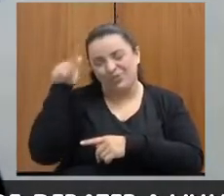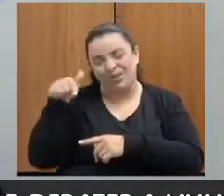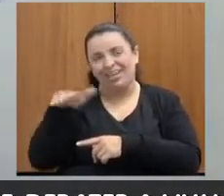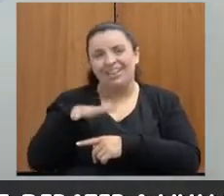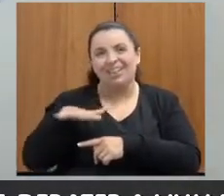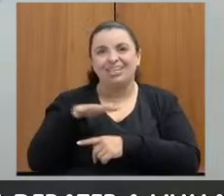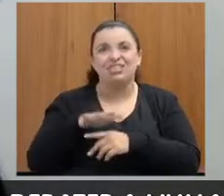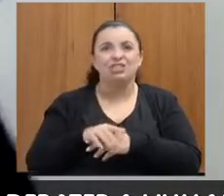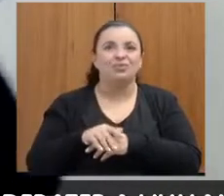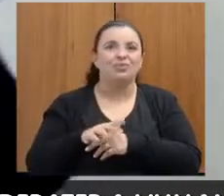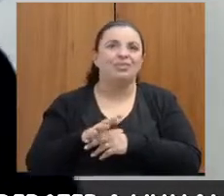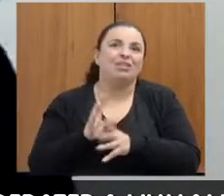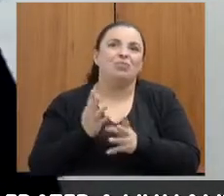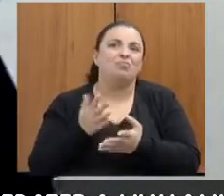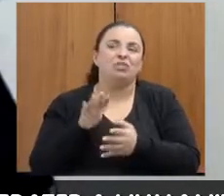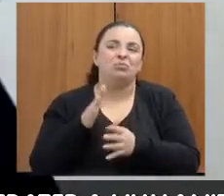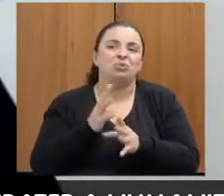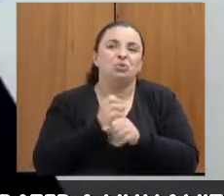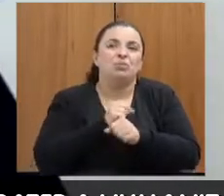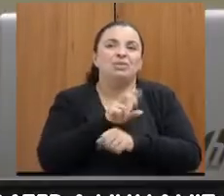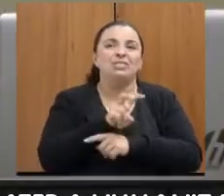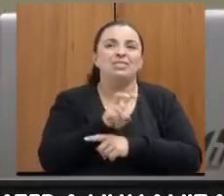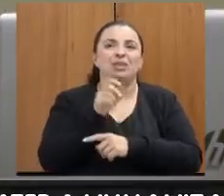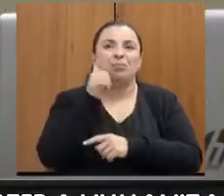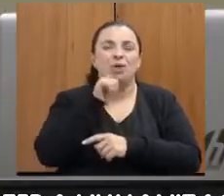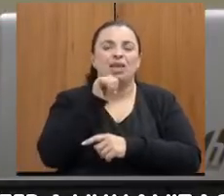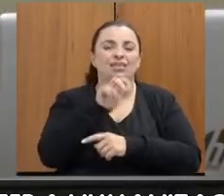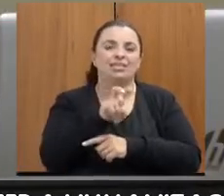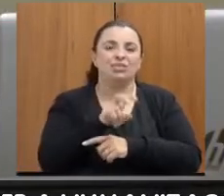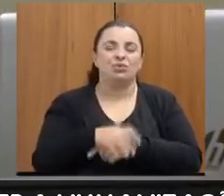Então, são 5 mulheres. Ok.